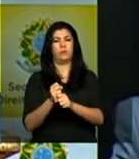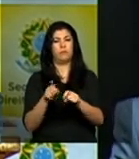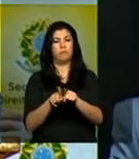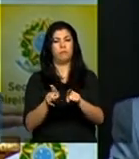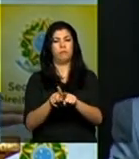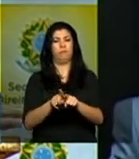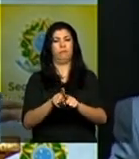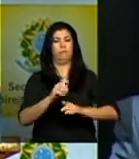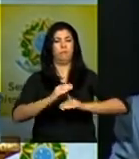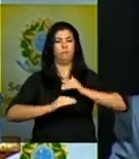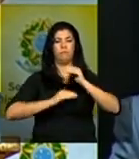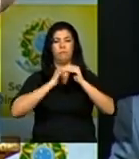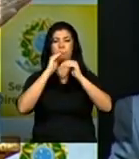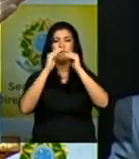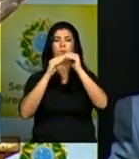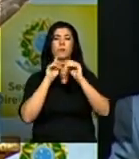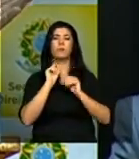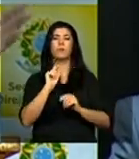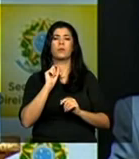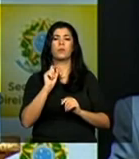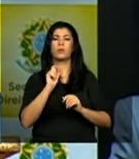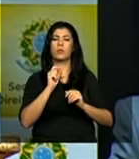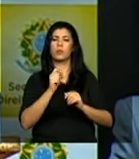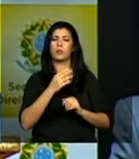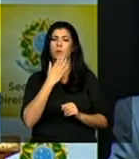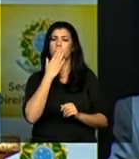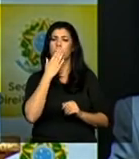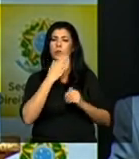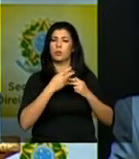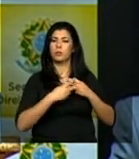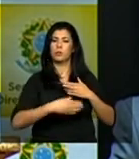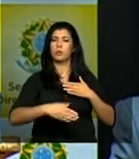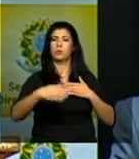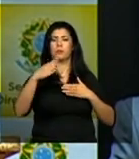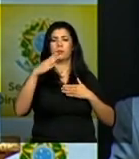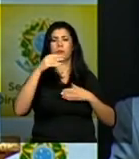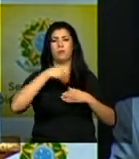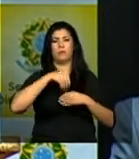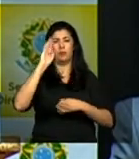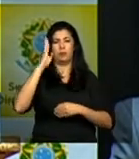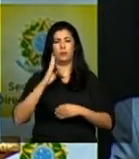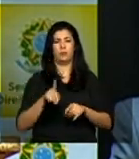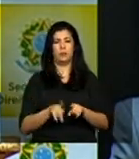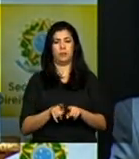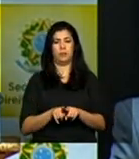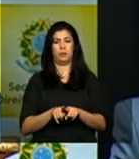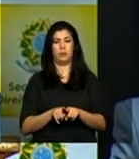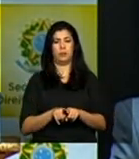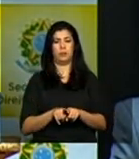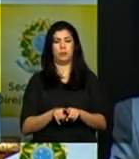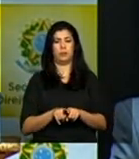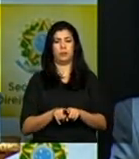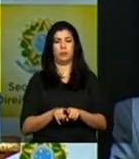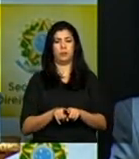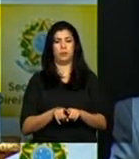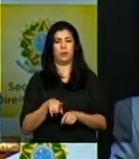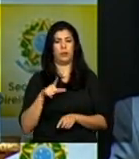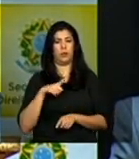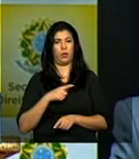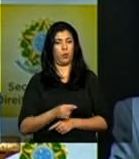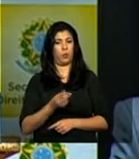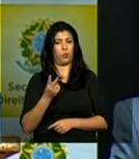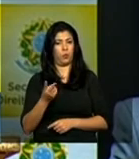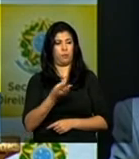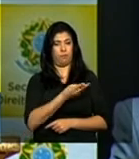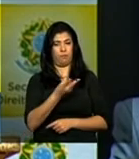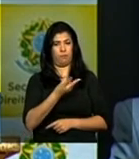superação entende deste tipo de processo no nosso país aqui as minhas duas companheiras da